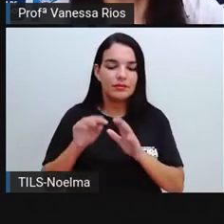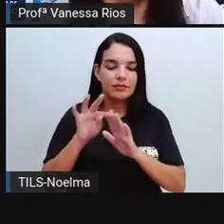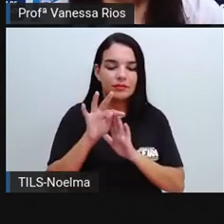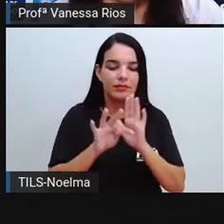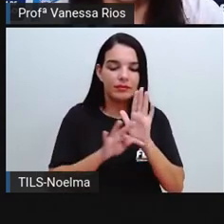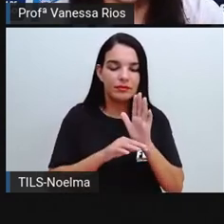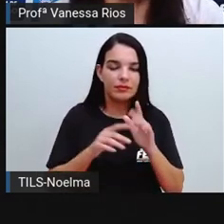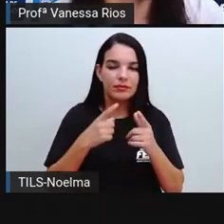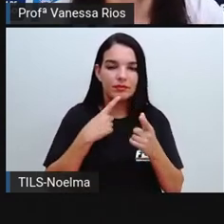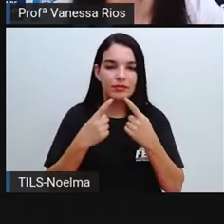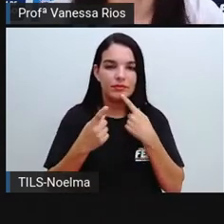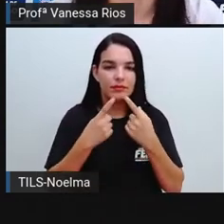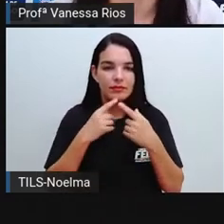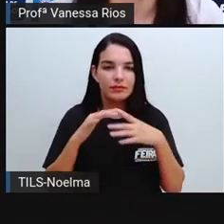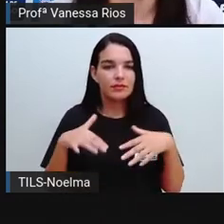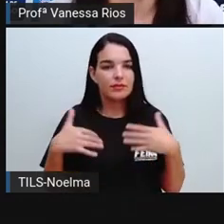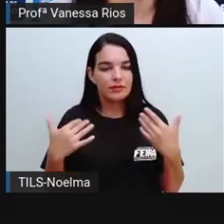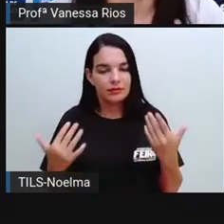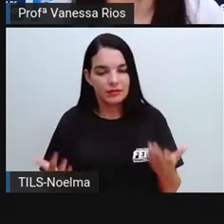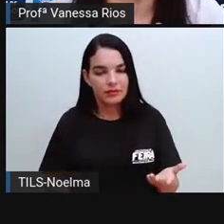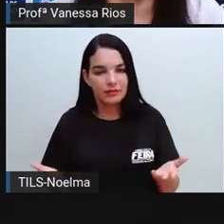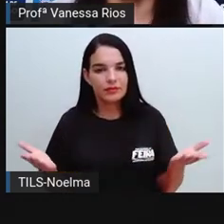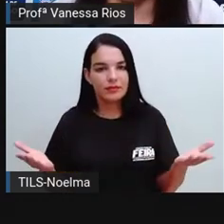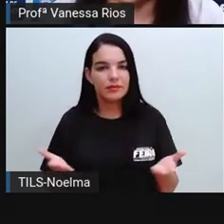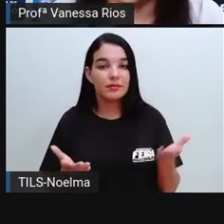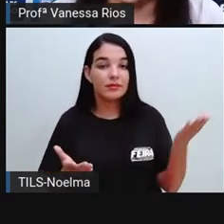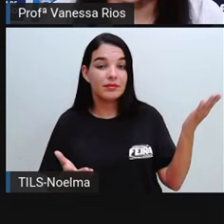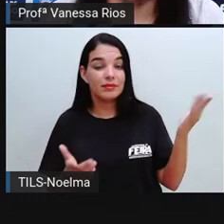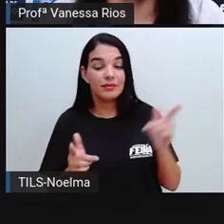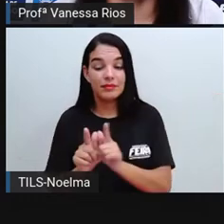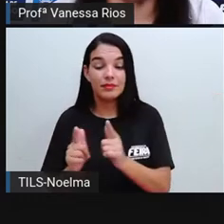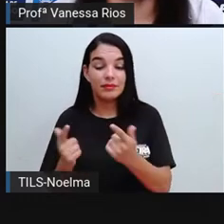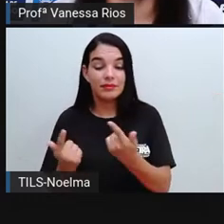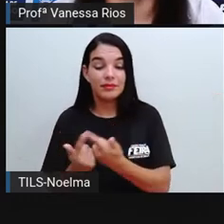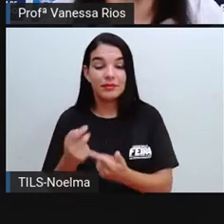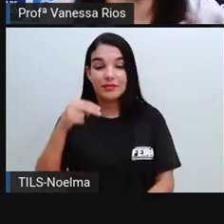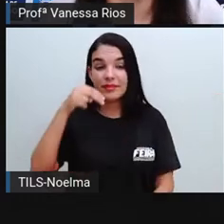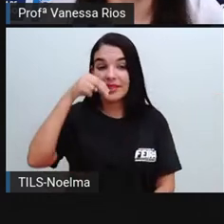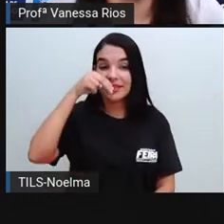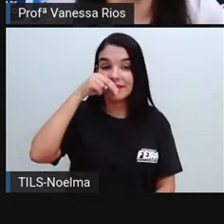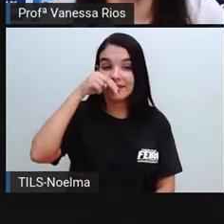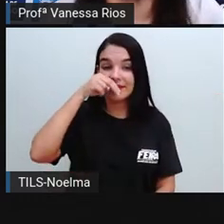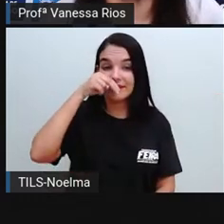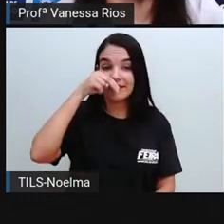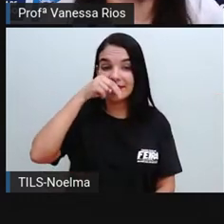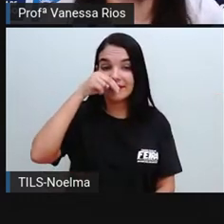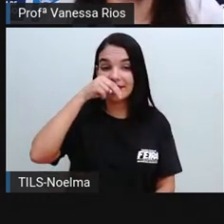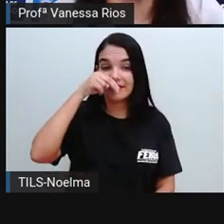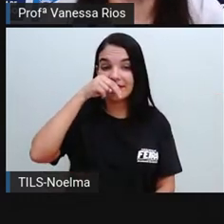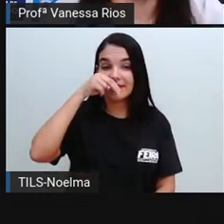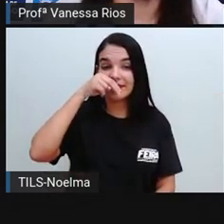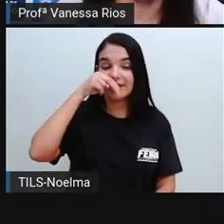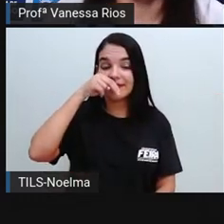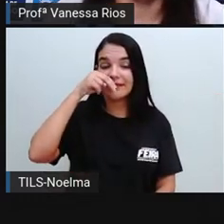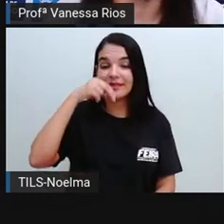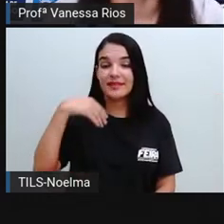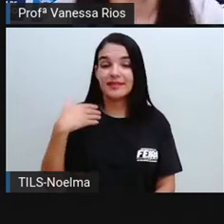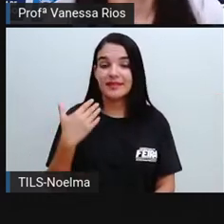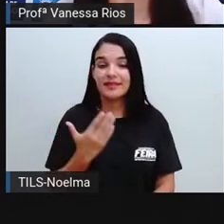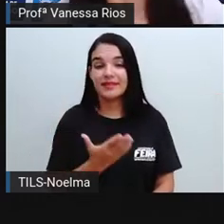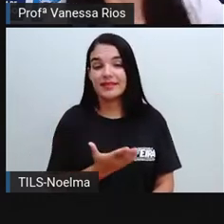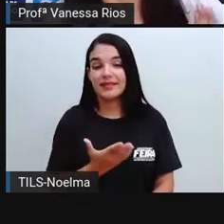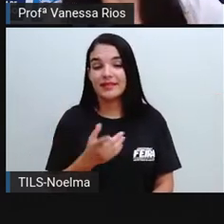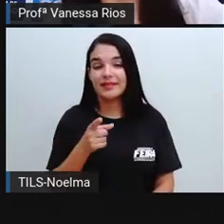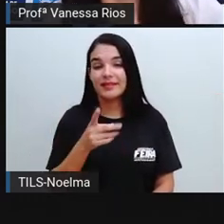um texto de entrevista? Pois é. E essa turminha aí, não é? Para falarmos aí da entrevista de forma prática.